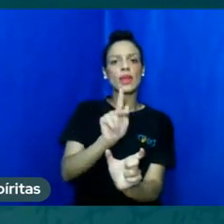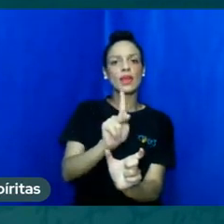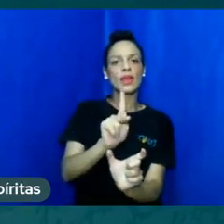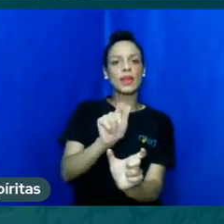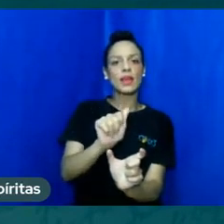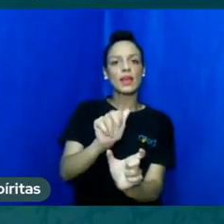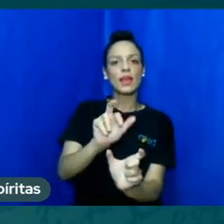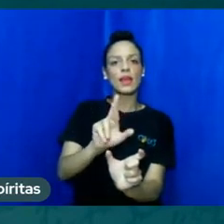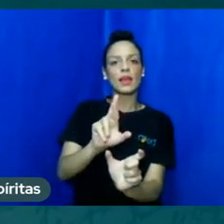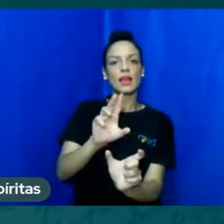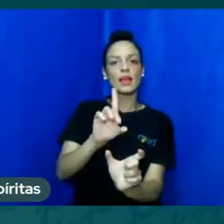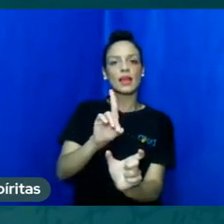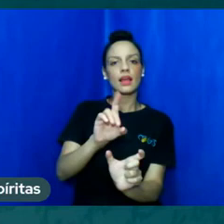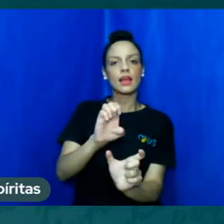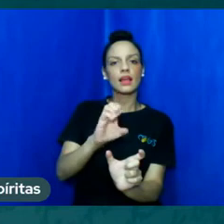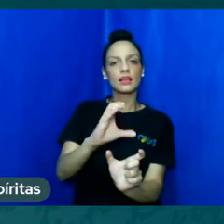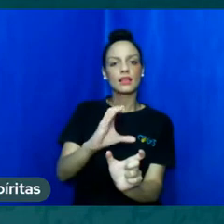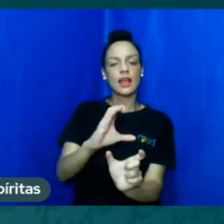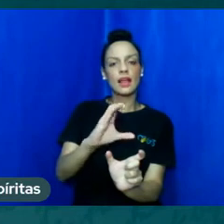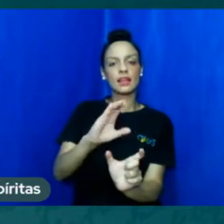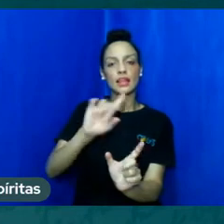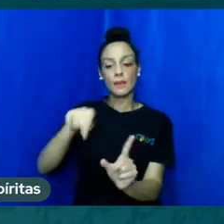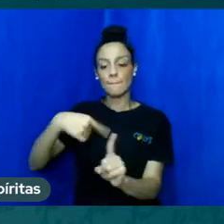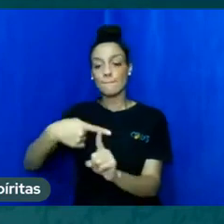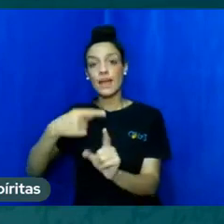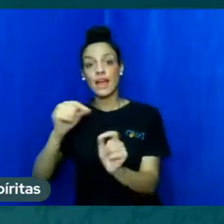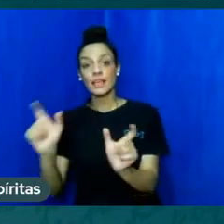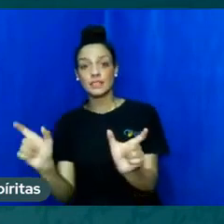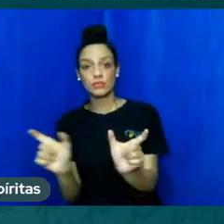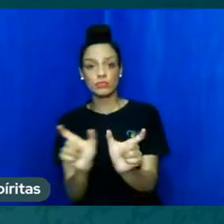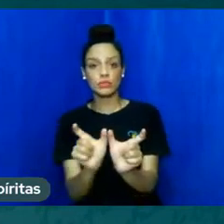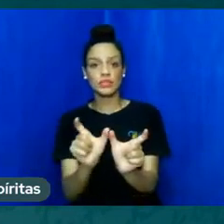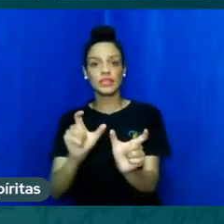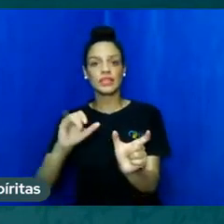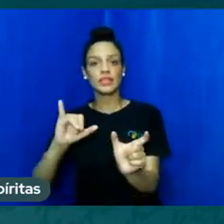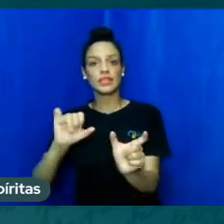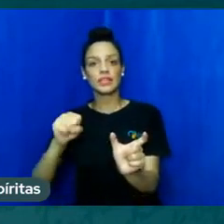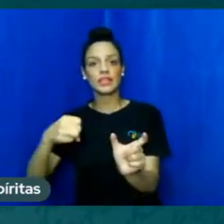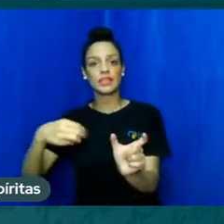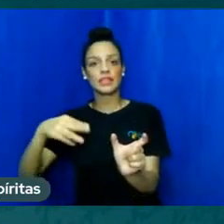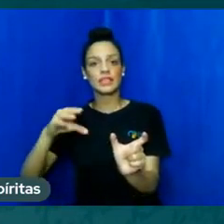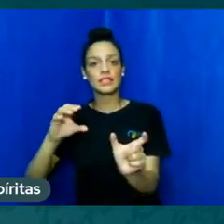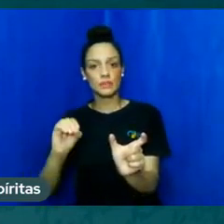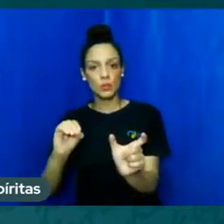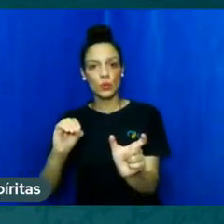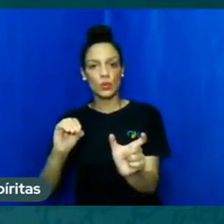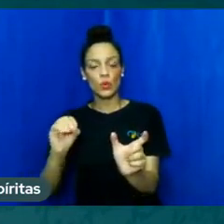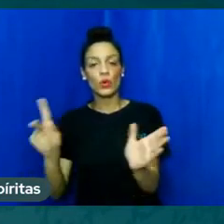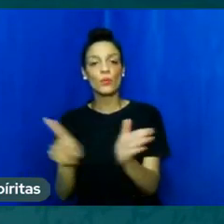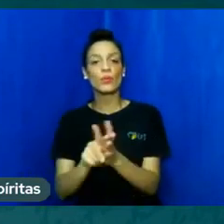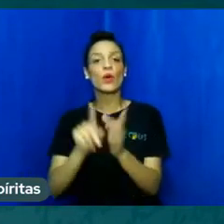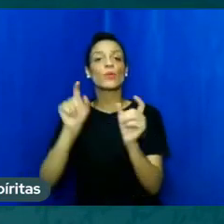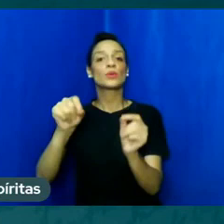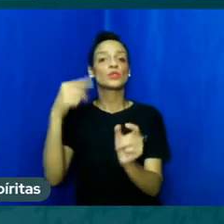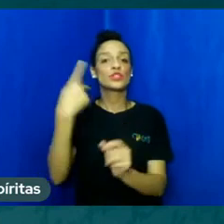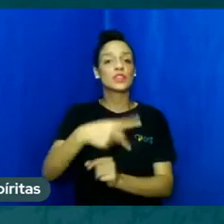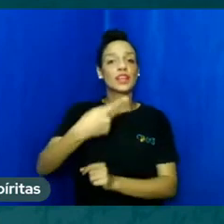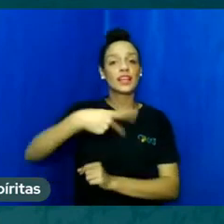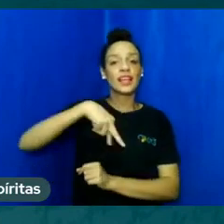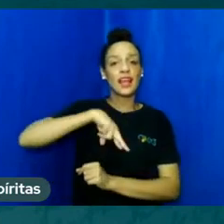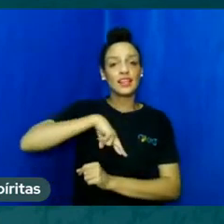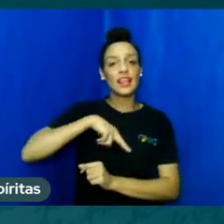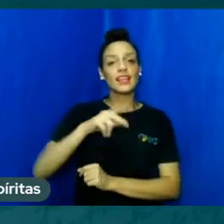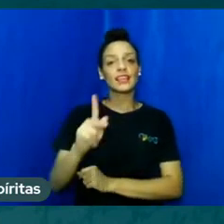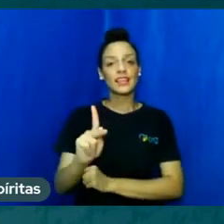ismo próprio de kardec veja kardecismo qual é o radical kardec o que significa o sufixo ismo